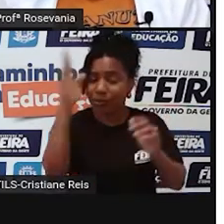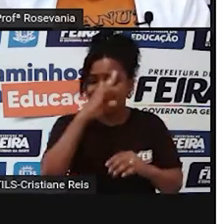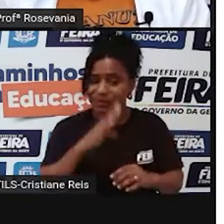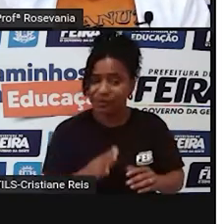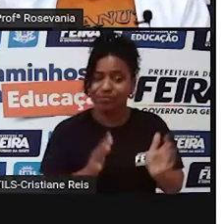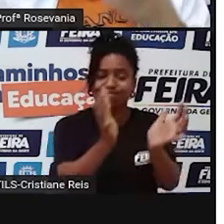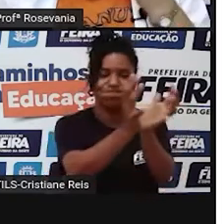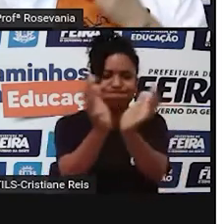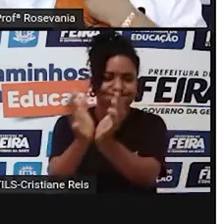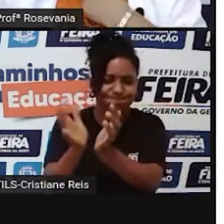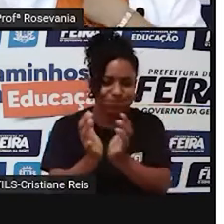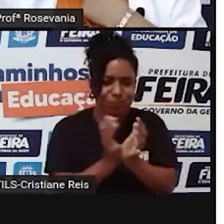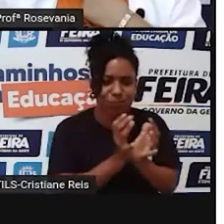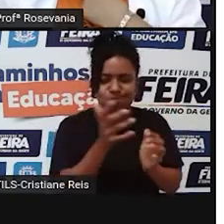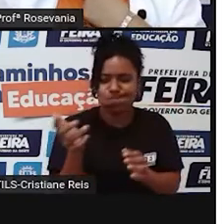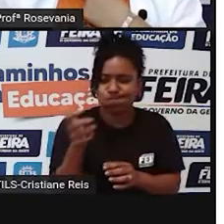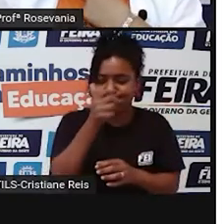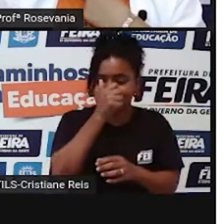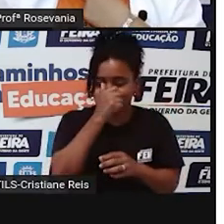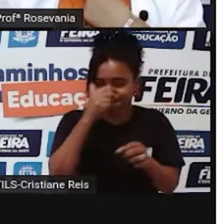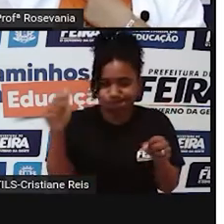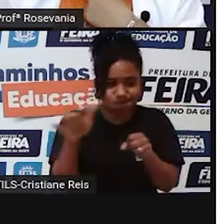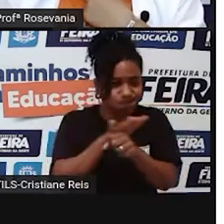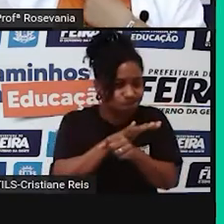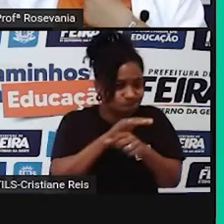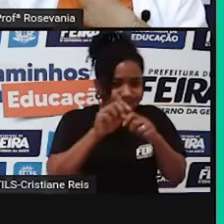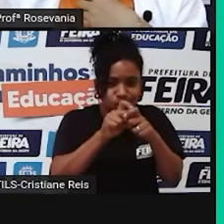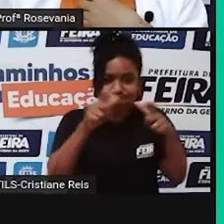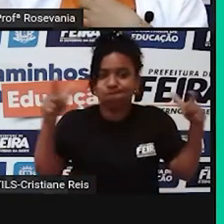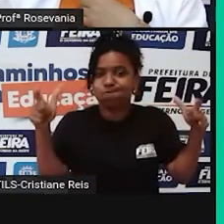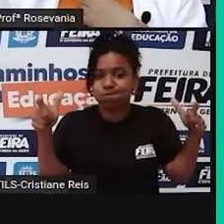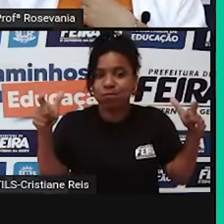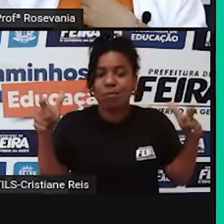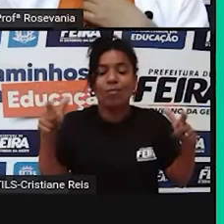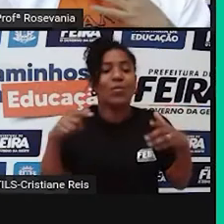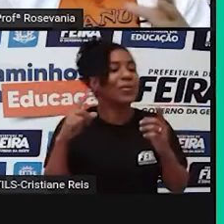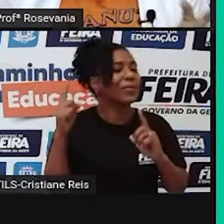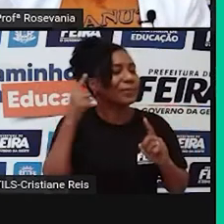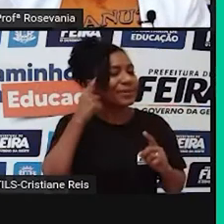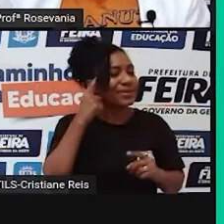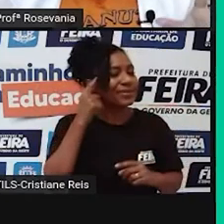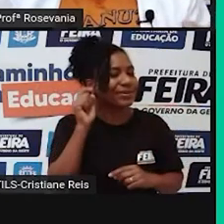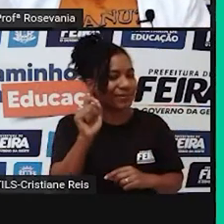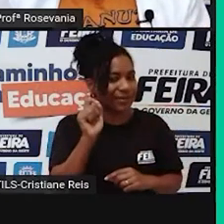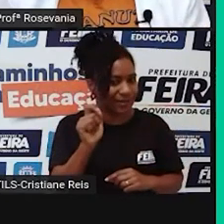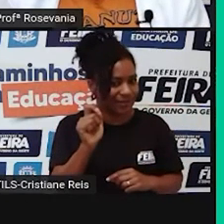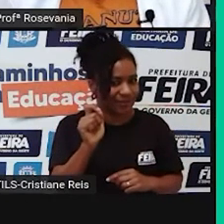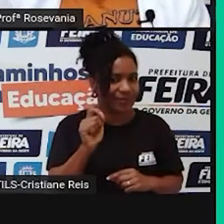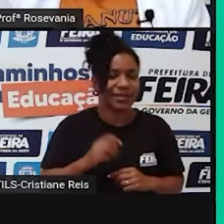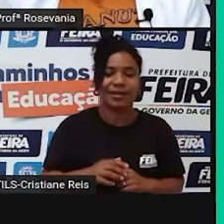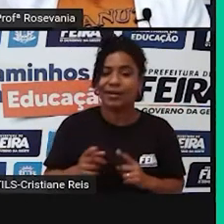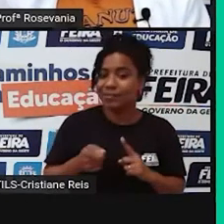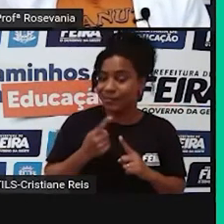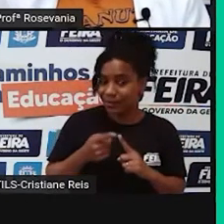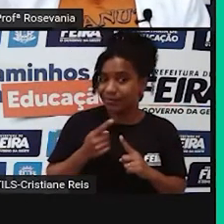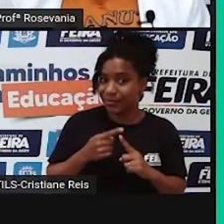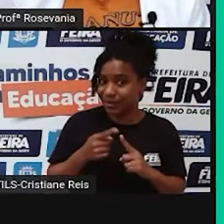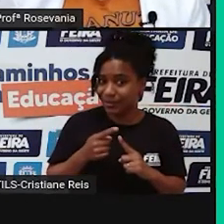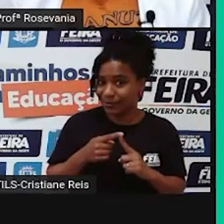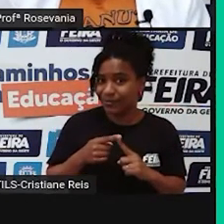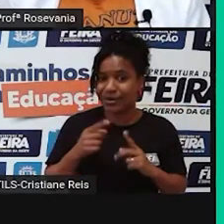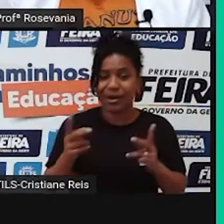Será? Qual é ideia que você tem, né, referente a isso? Então, vamos lá? Vamos ver primeiro alguns dados. A população